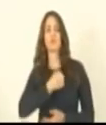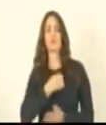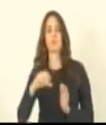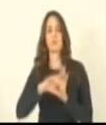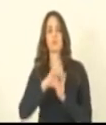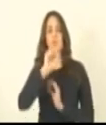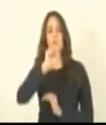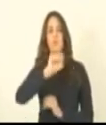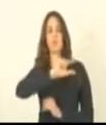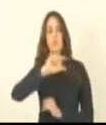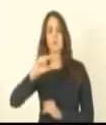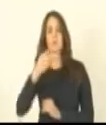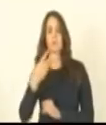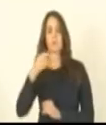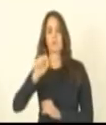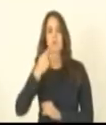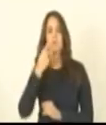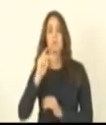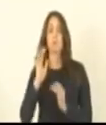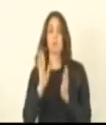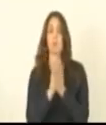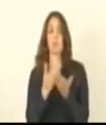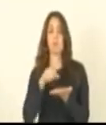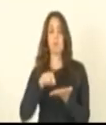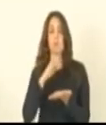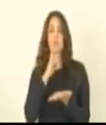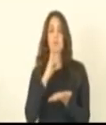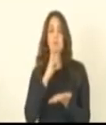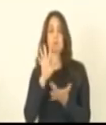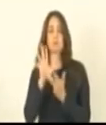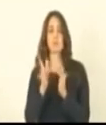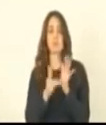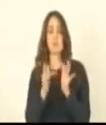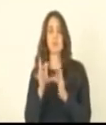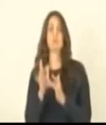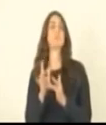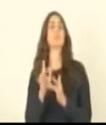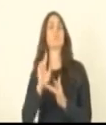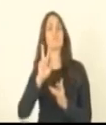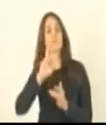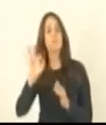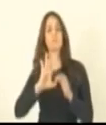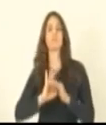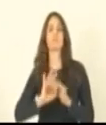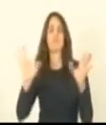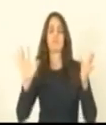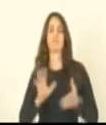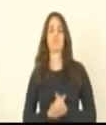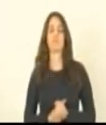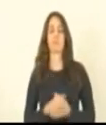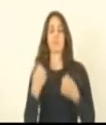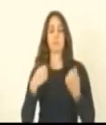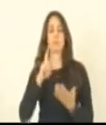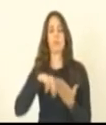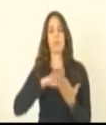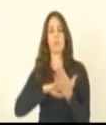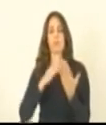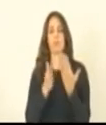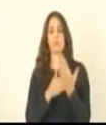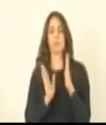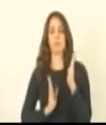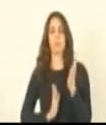Muito obrigado. Nesse momento, fica dispensada a leitura da sessão anterior, porém declaro a mesma